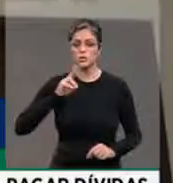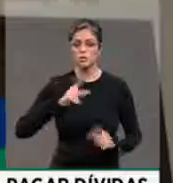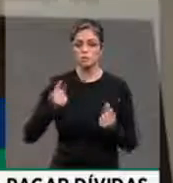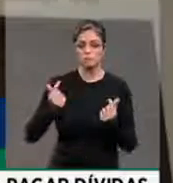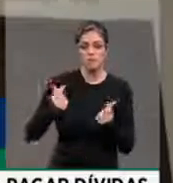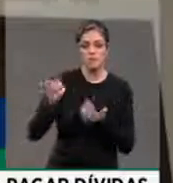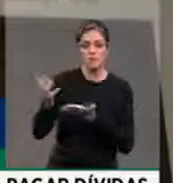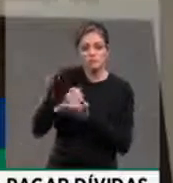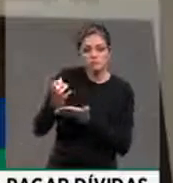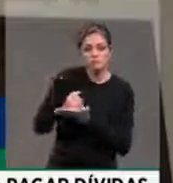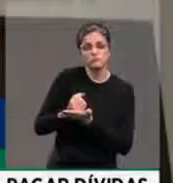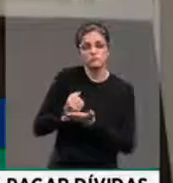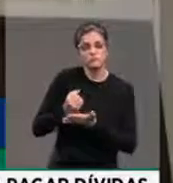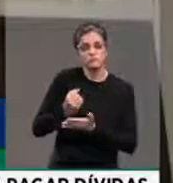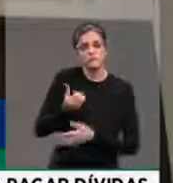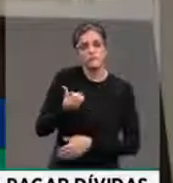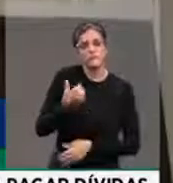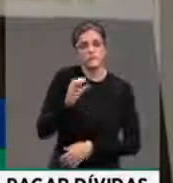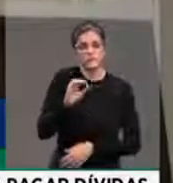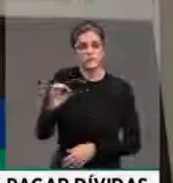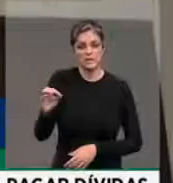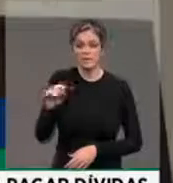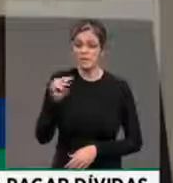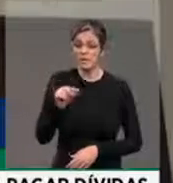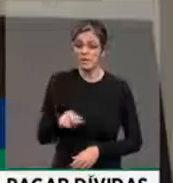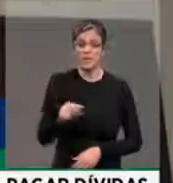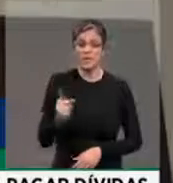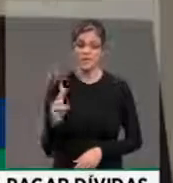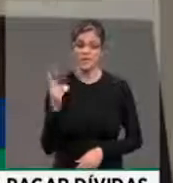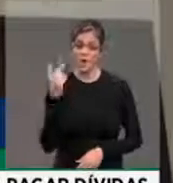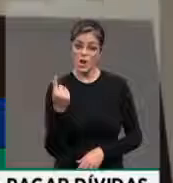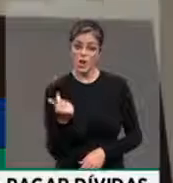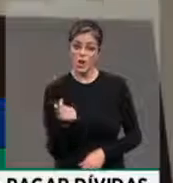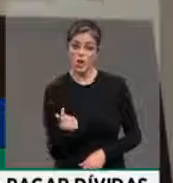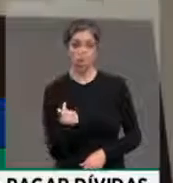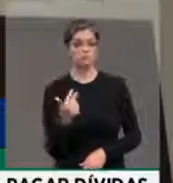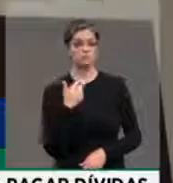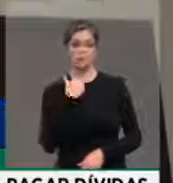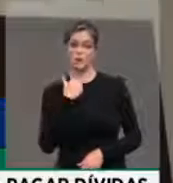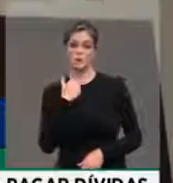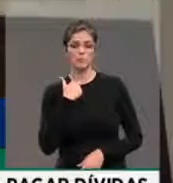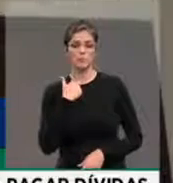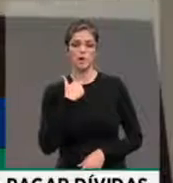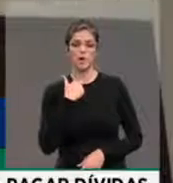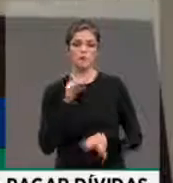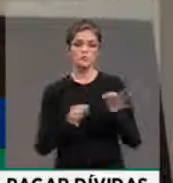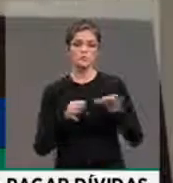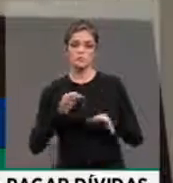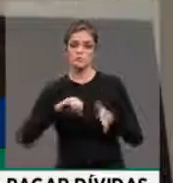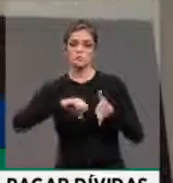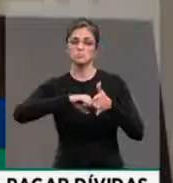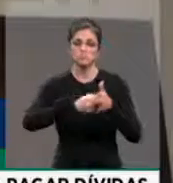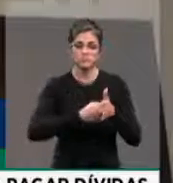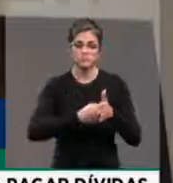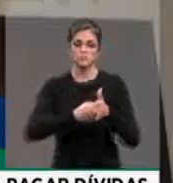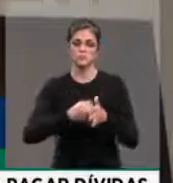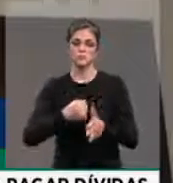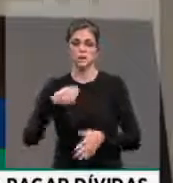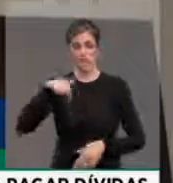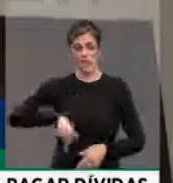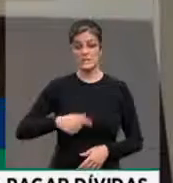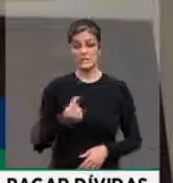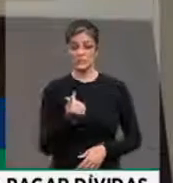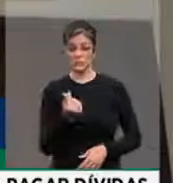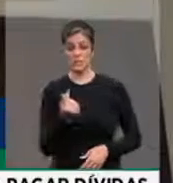empenhorabilidade, ou seja, o valor da renda básica emergencial votada no Congresso Nacional